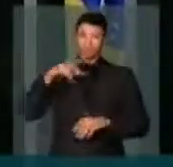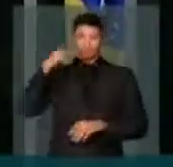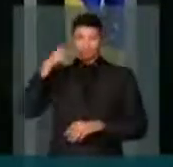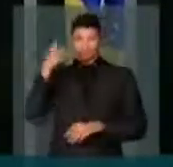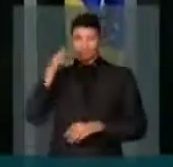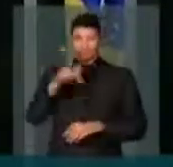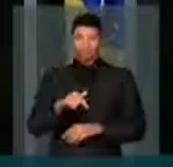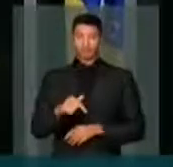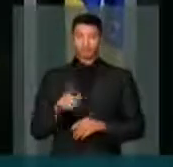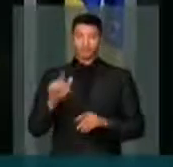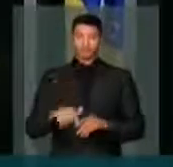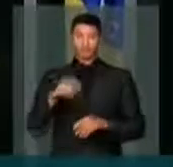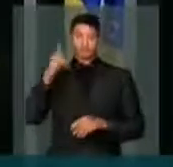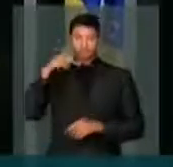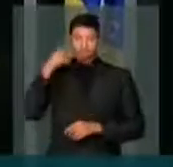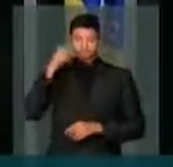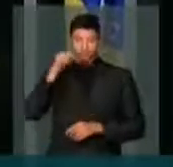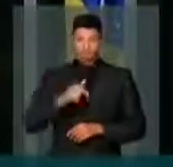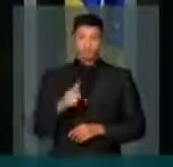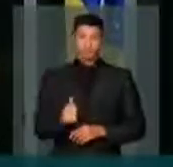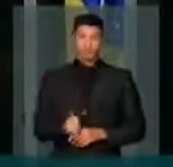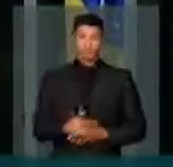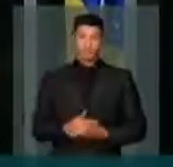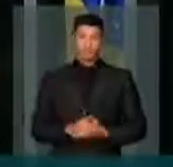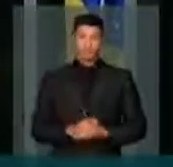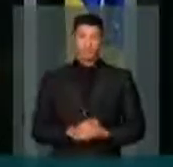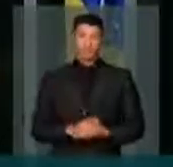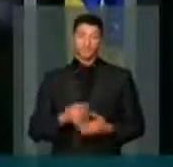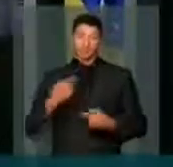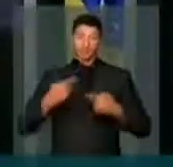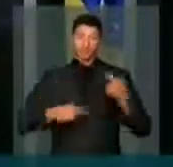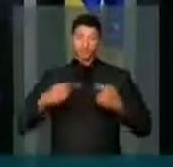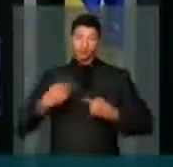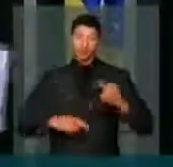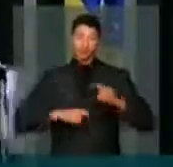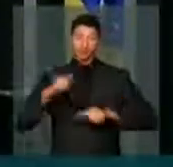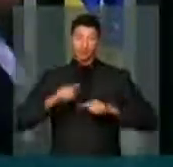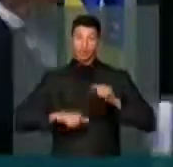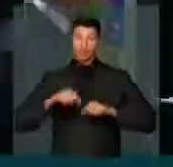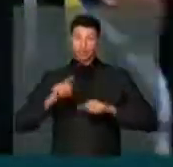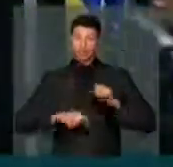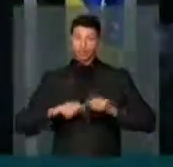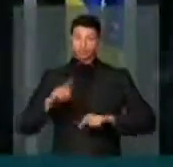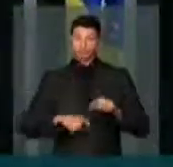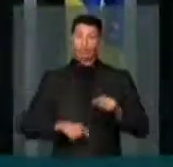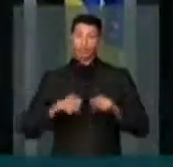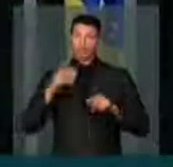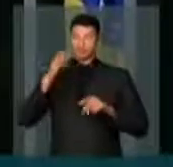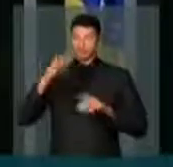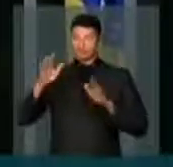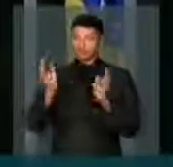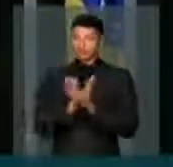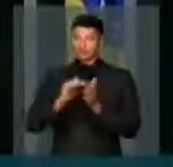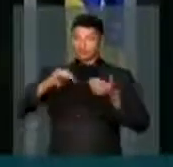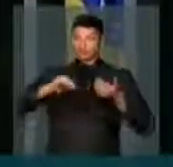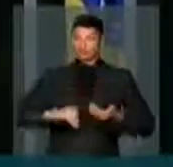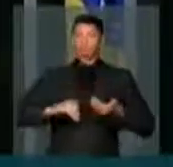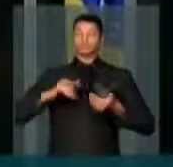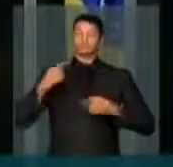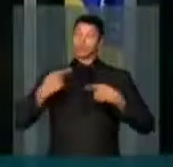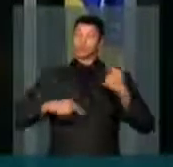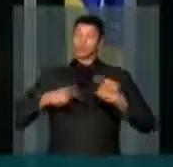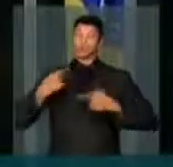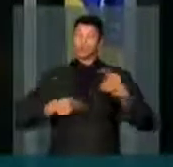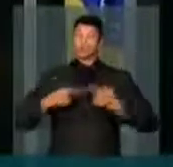parlamento. Esse parlamento que discutiu a matéria, esse parlamento que